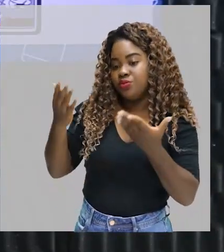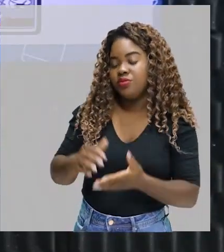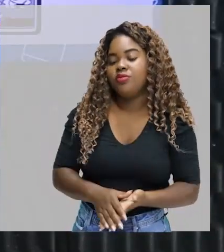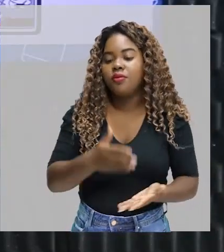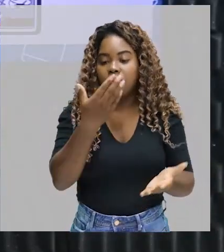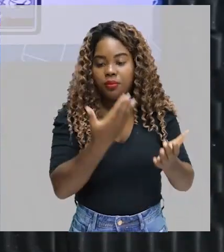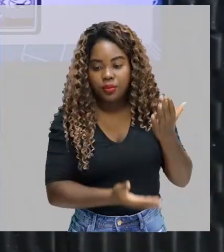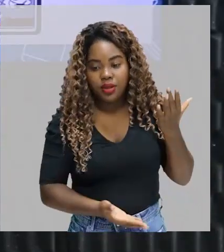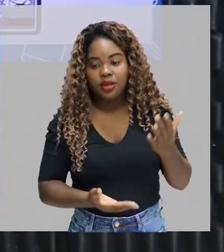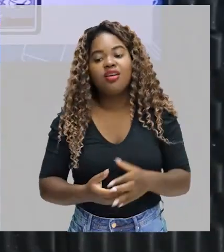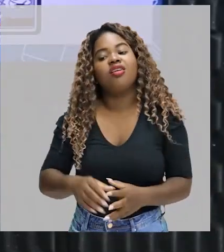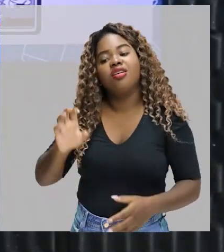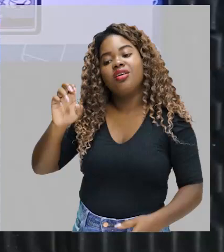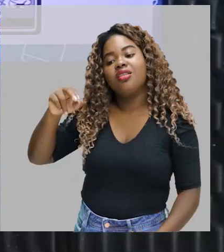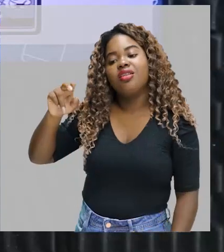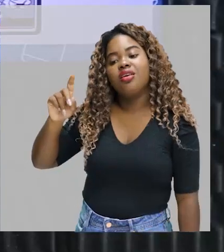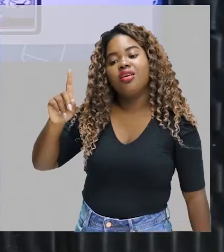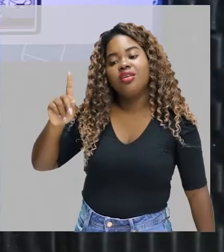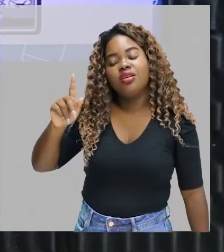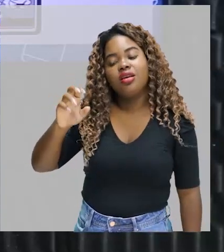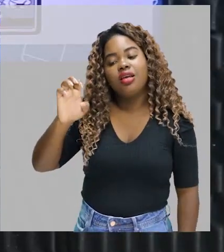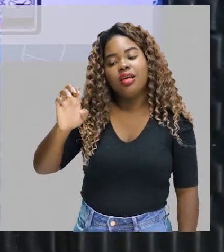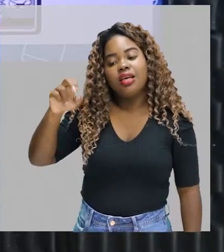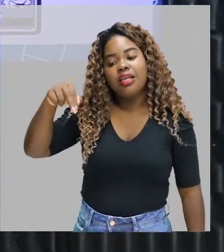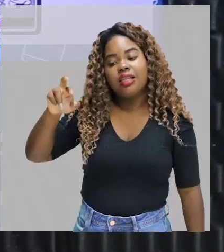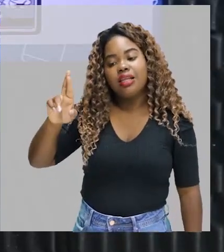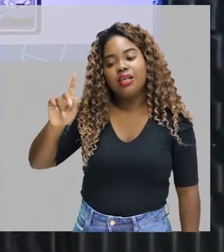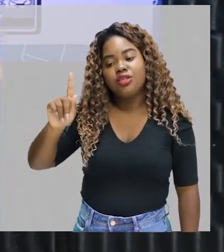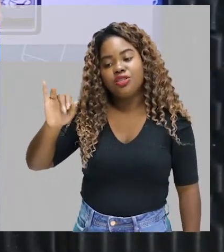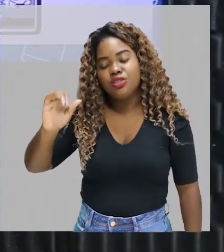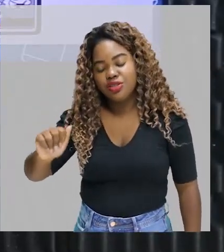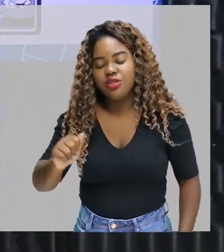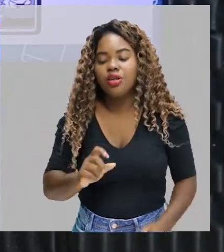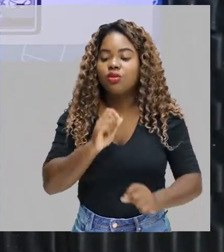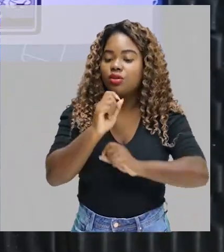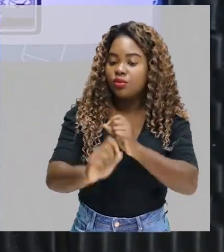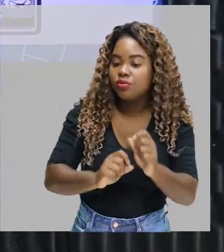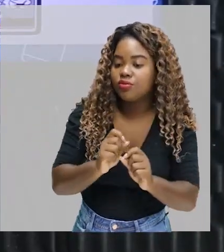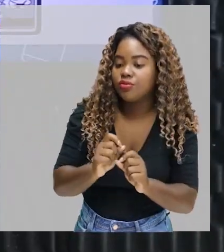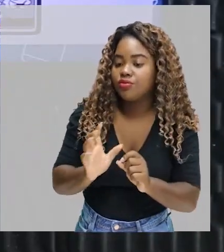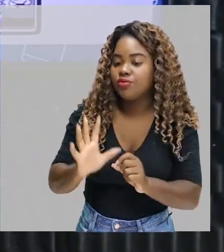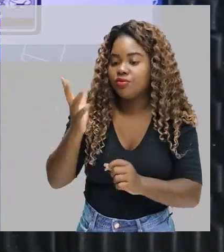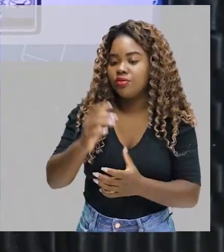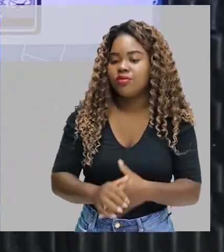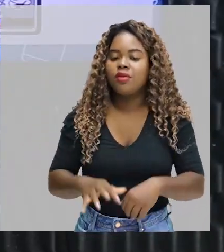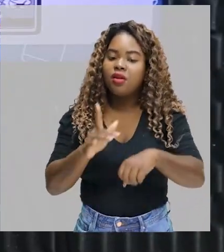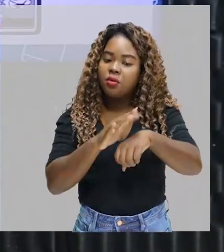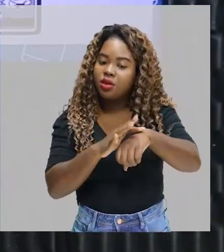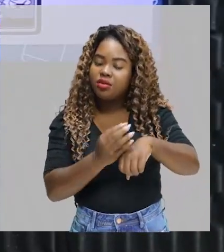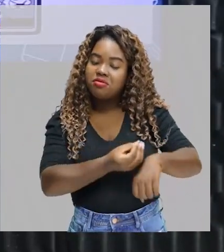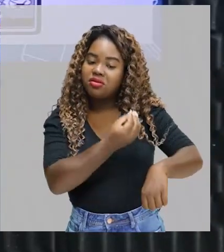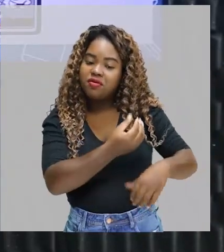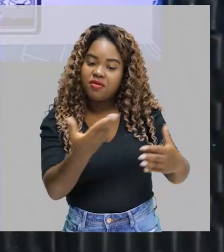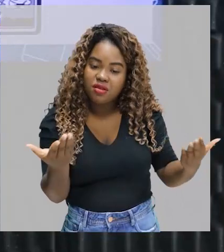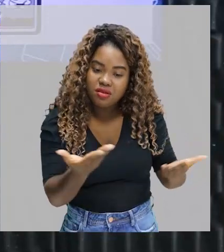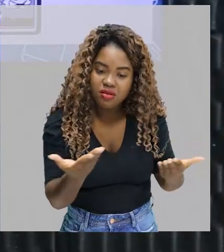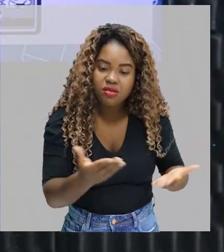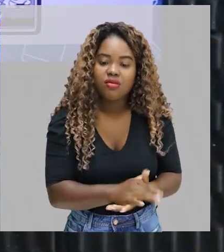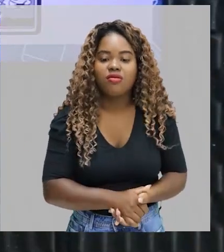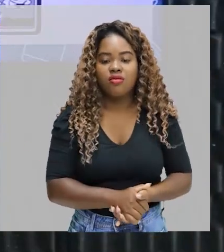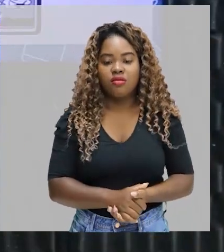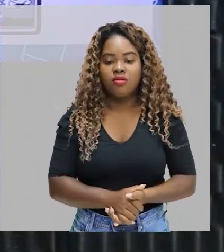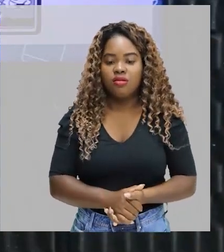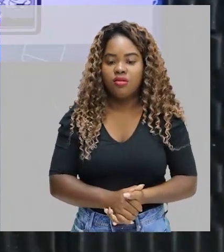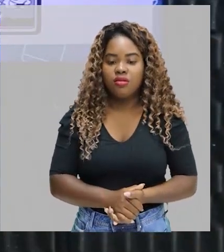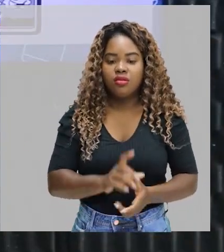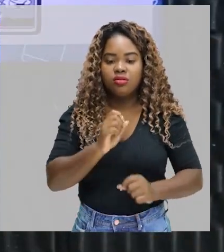energético. Então, o que faz com que isso seja aumentado? É uma doença da vida moderna, por conta